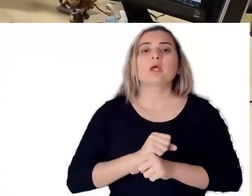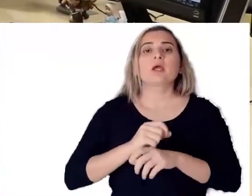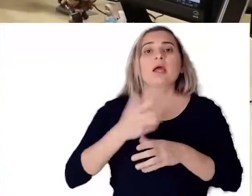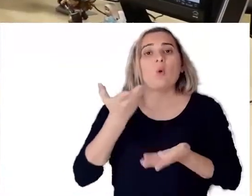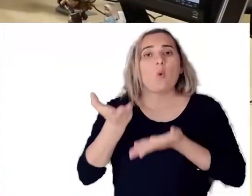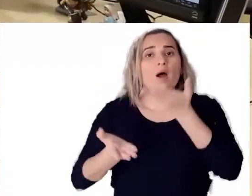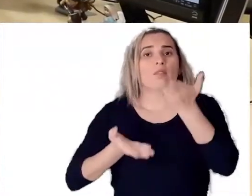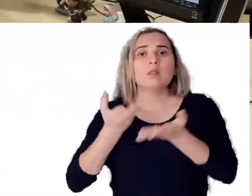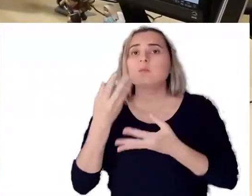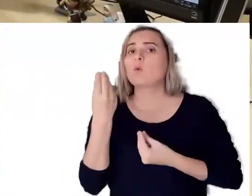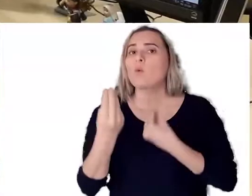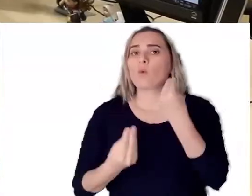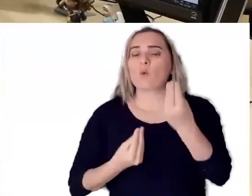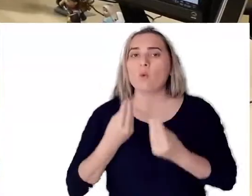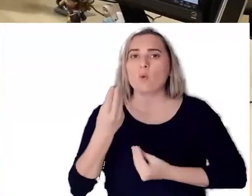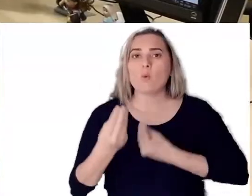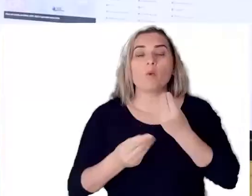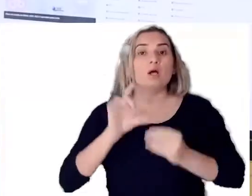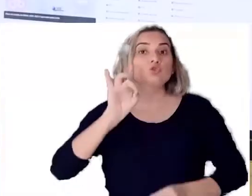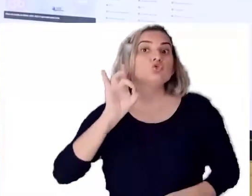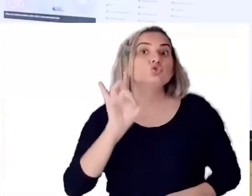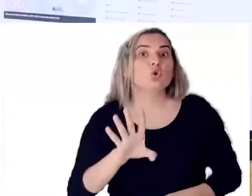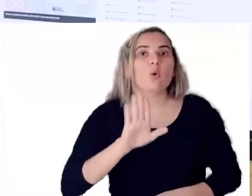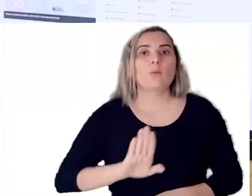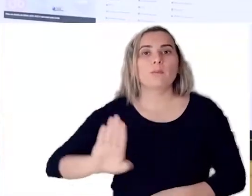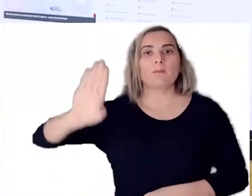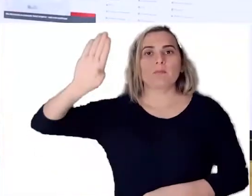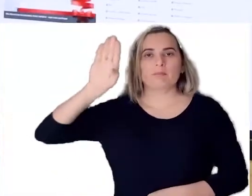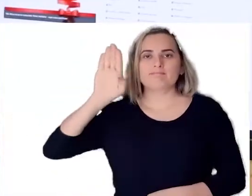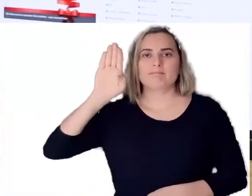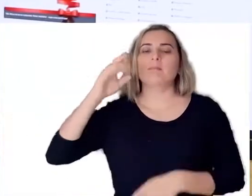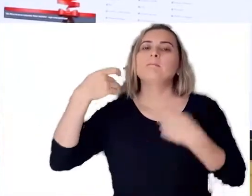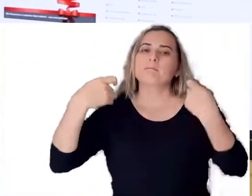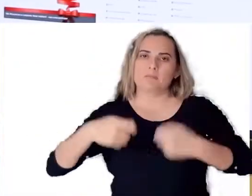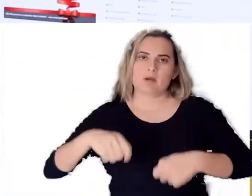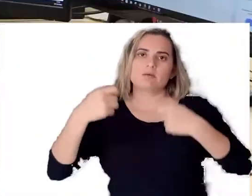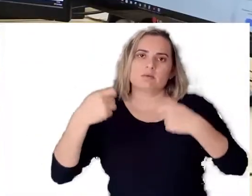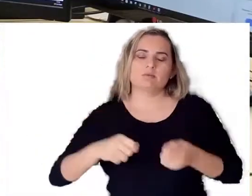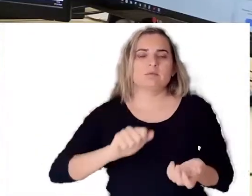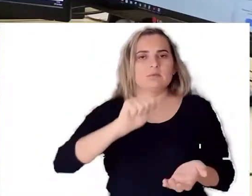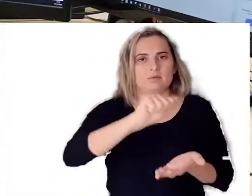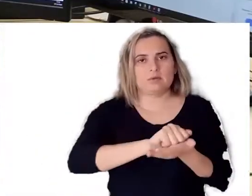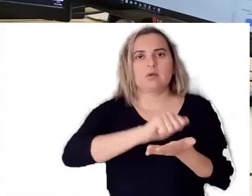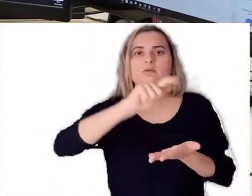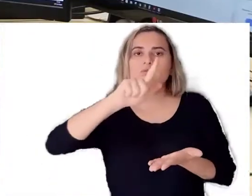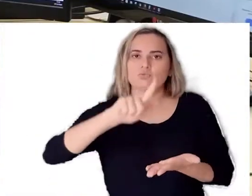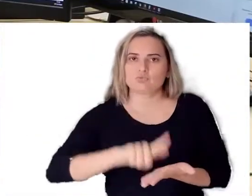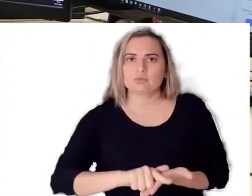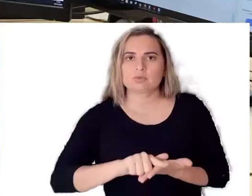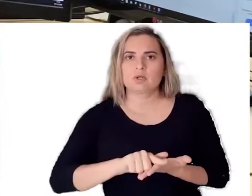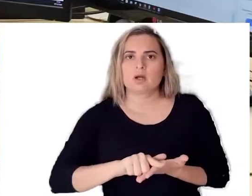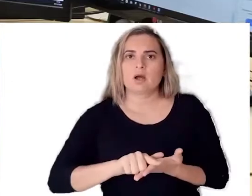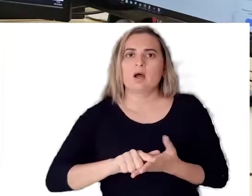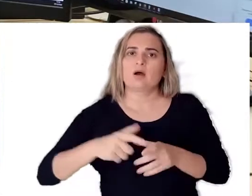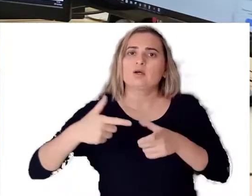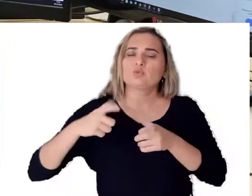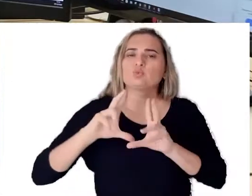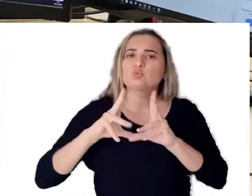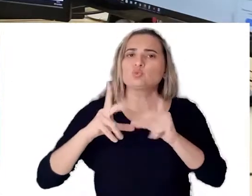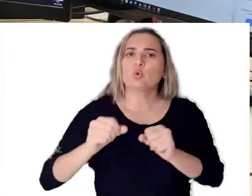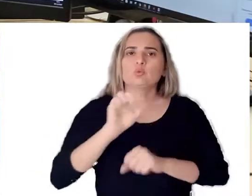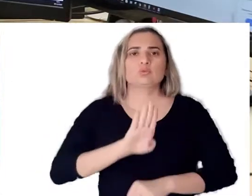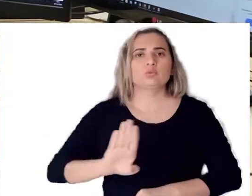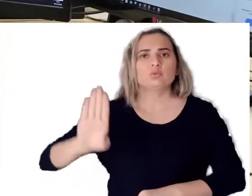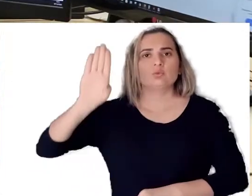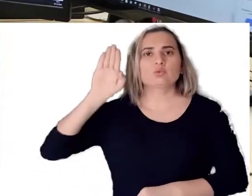atendimento para o recebimento das mídias eletrônicas será realizado mediante agendamento. O atendimento para a entrega de mídias, tanto dos